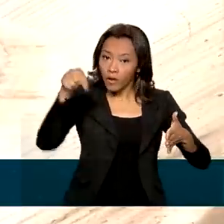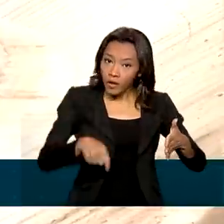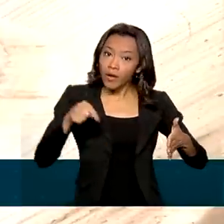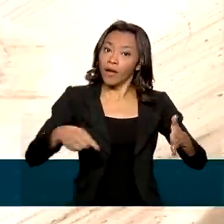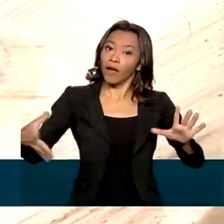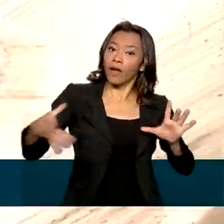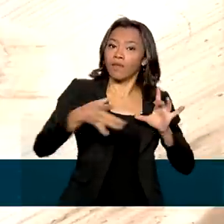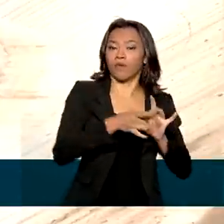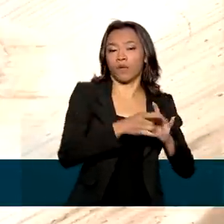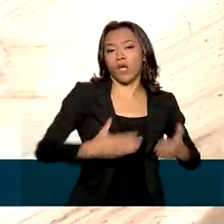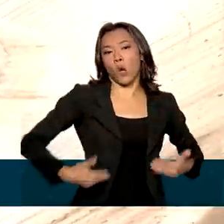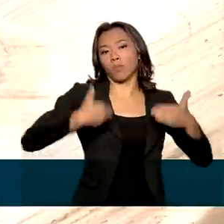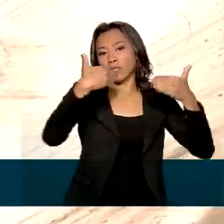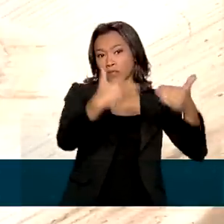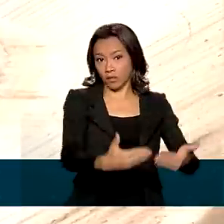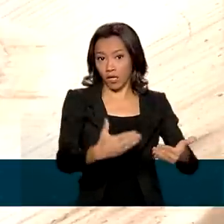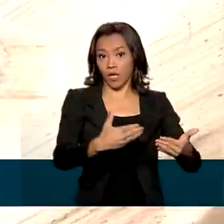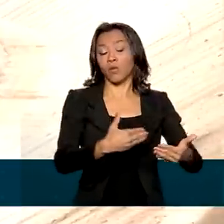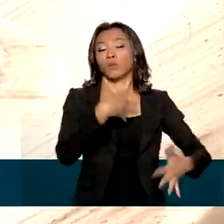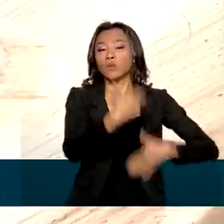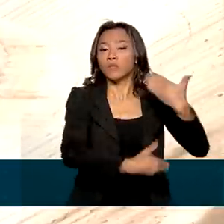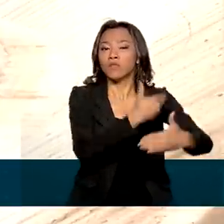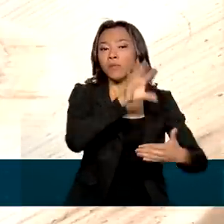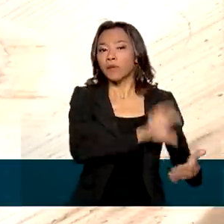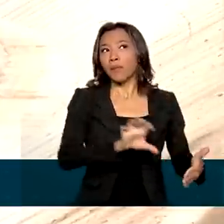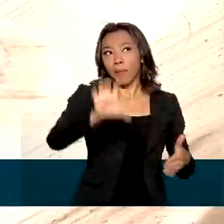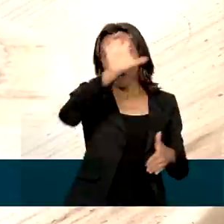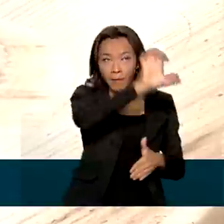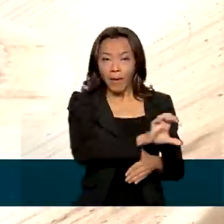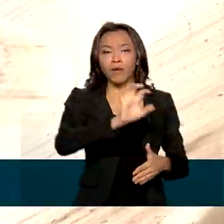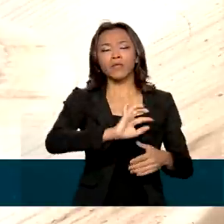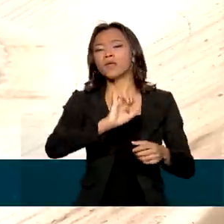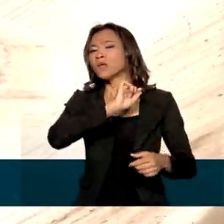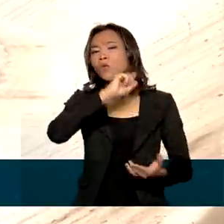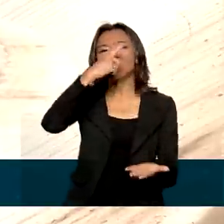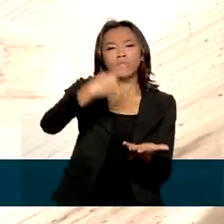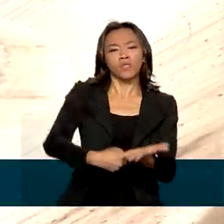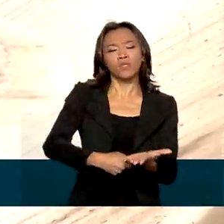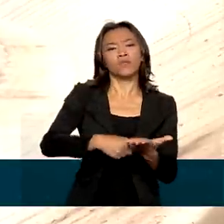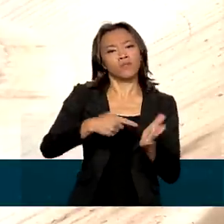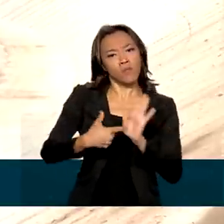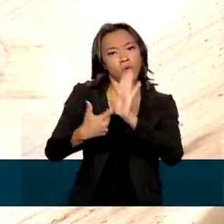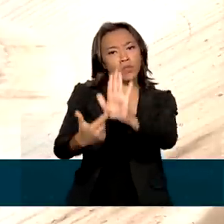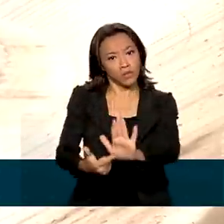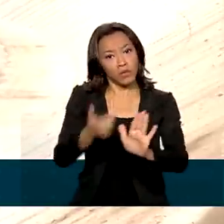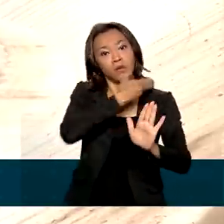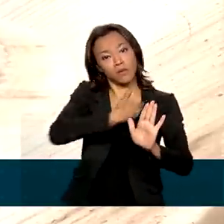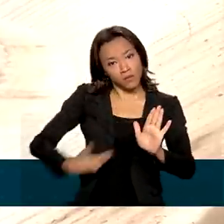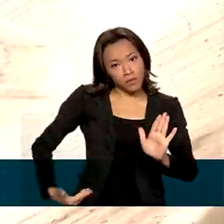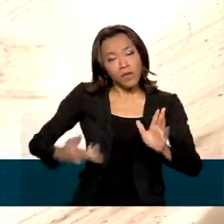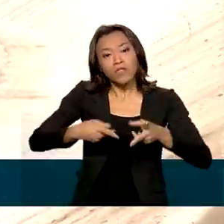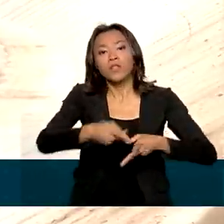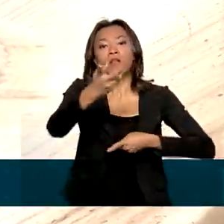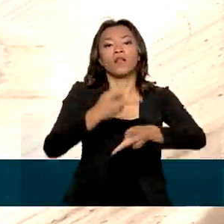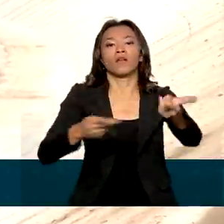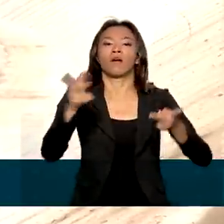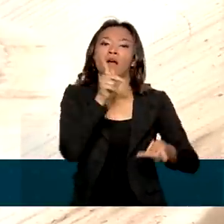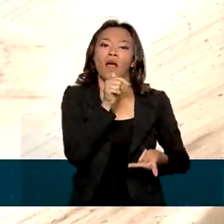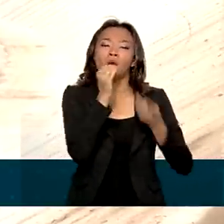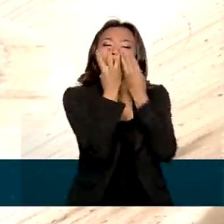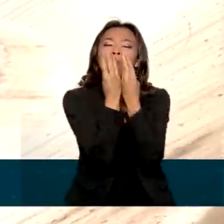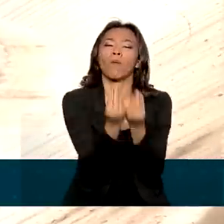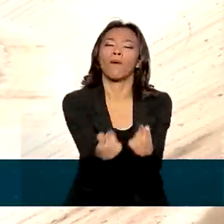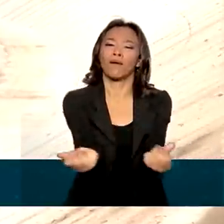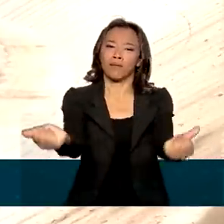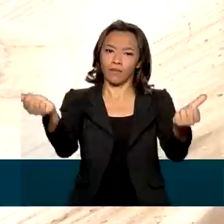Regional, que tem o objetivo de reforçar o compromisso do governo em levar água de qualidade a todos que